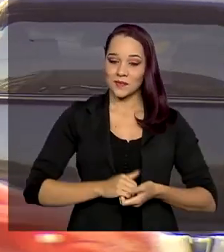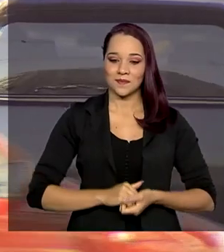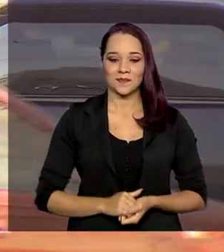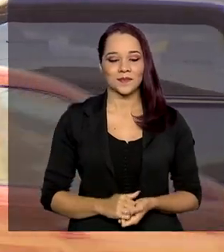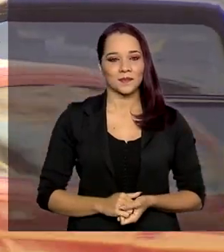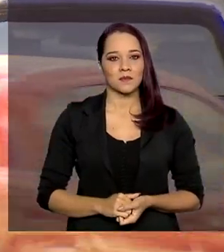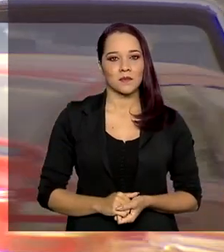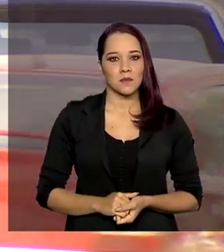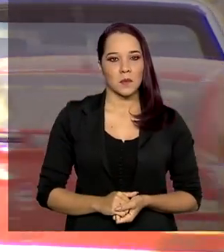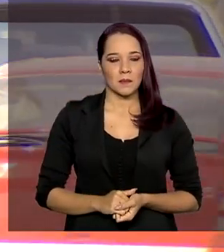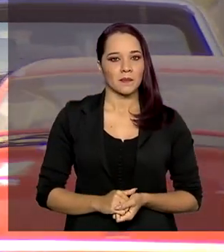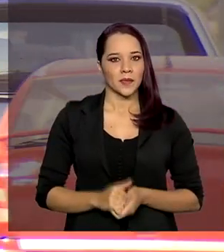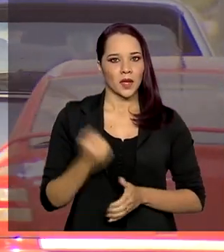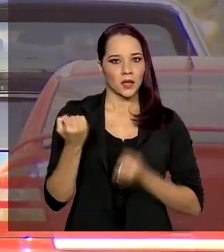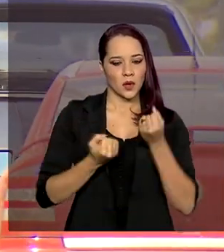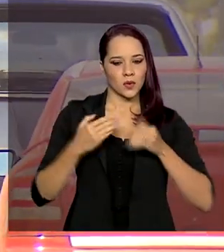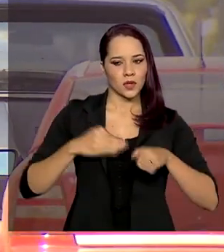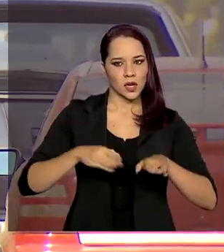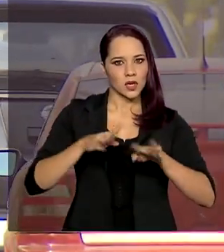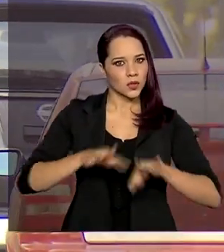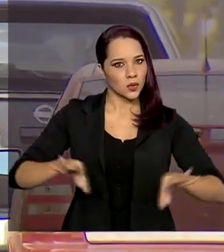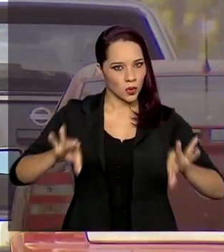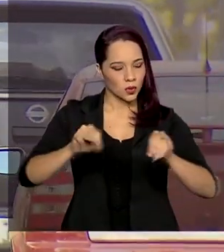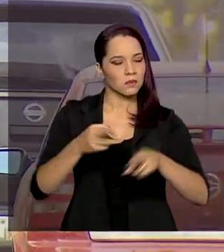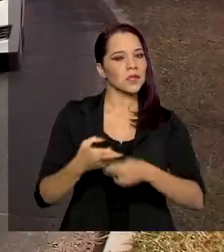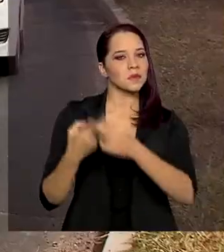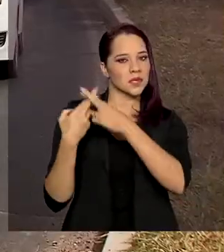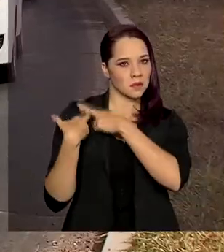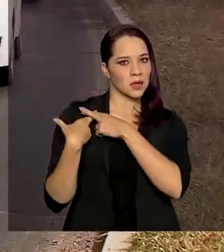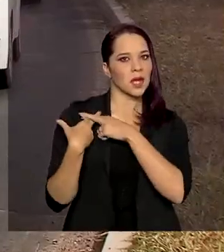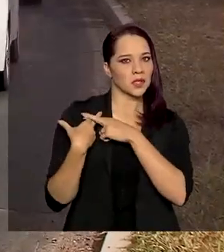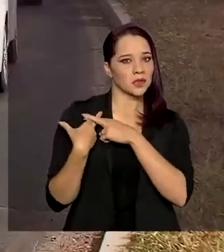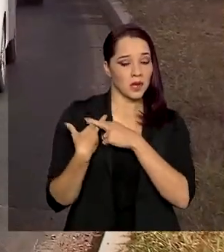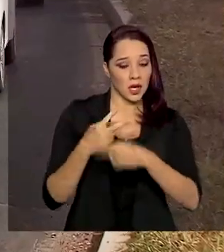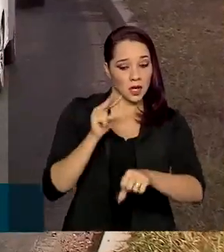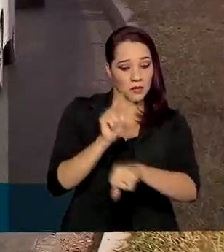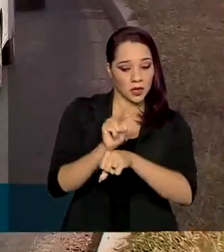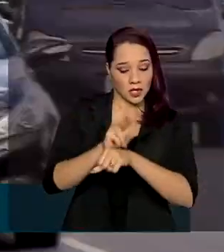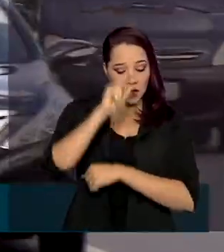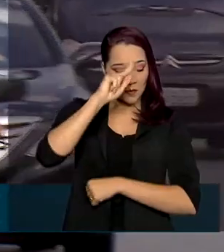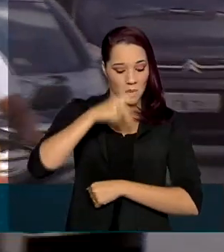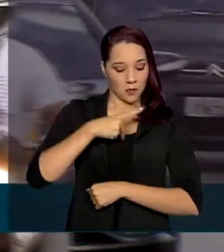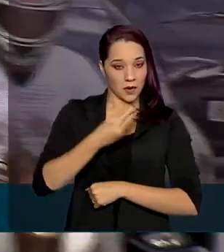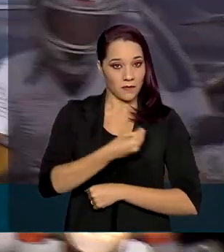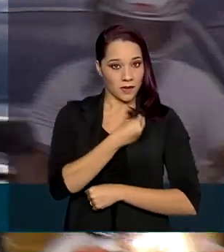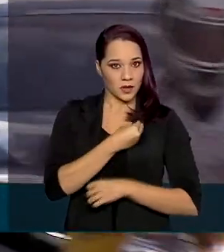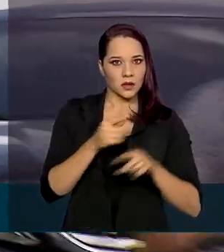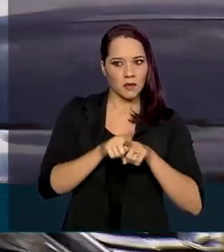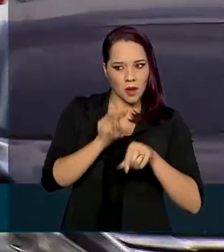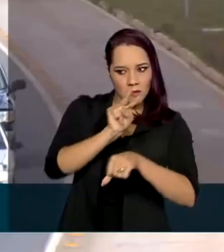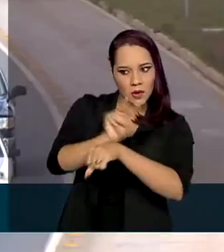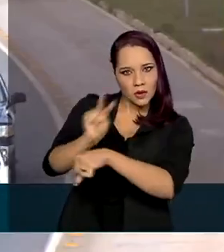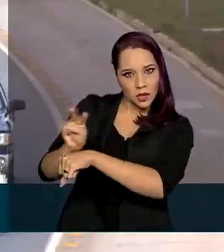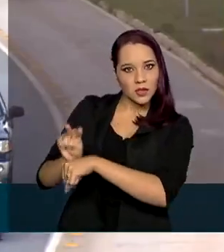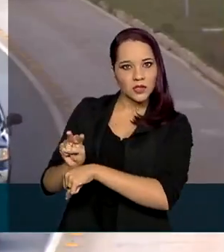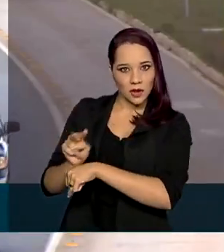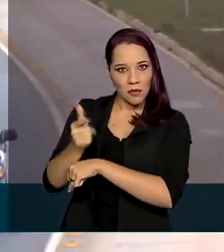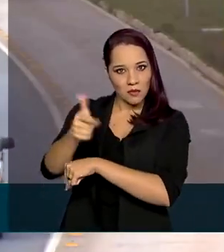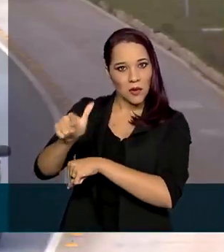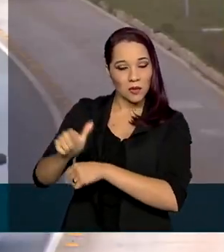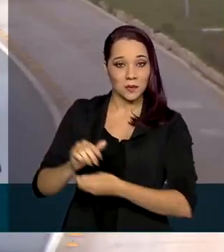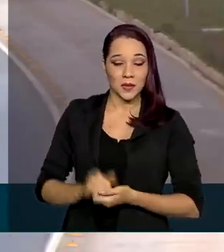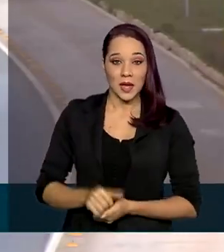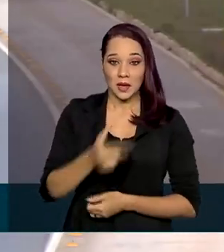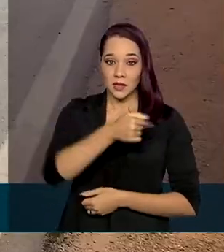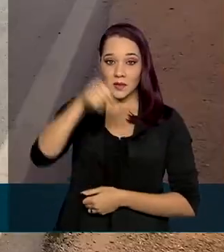No trânsito, todos são responsáveis em proteger não só a própria vida, como a do próximo. A Semana